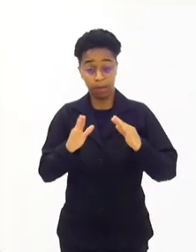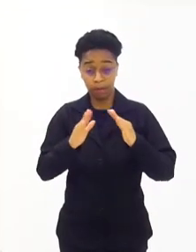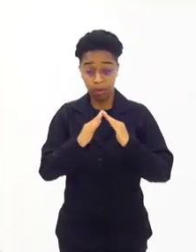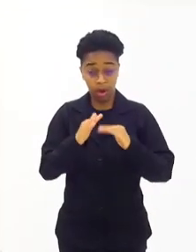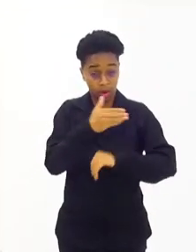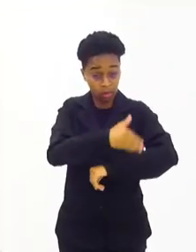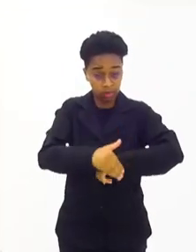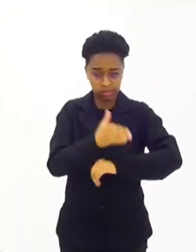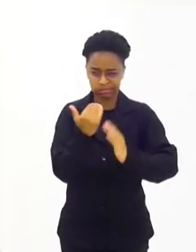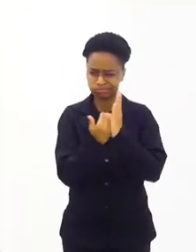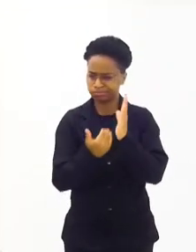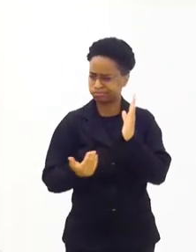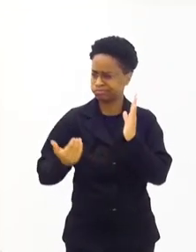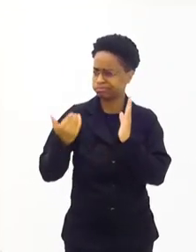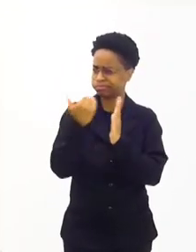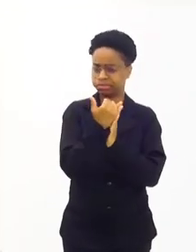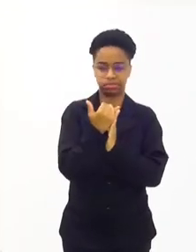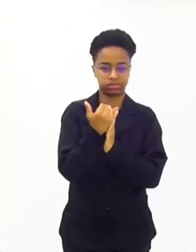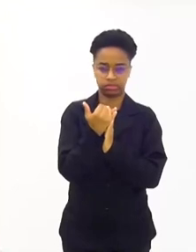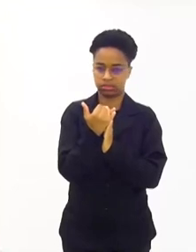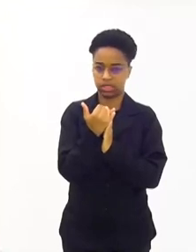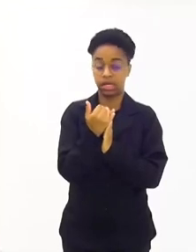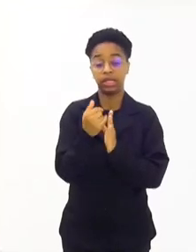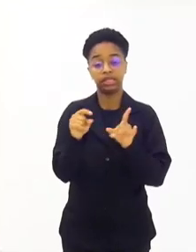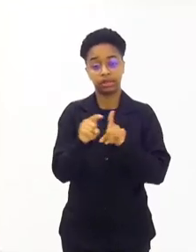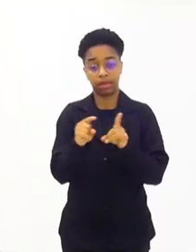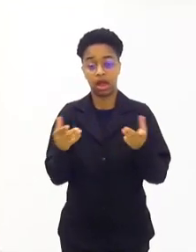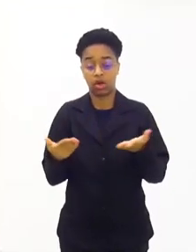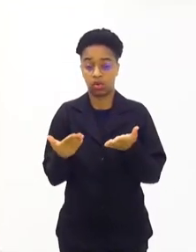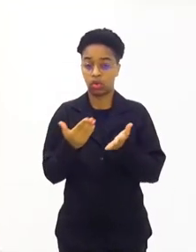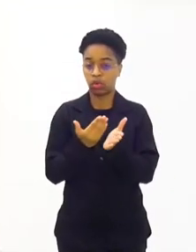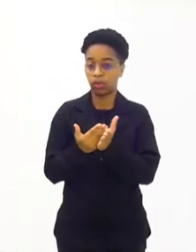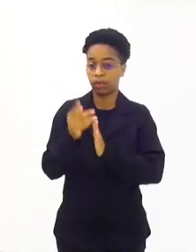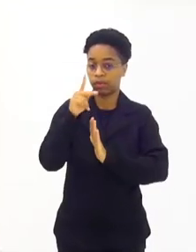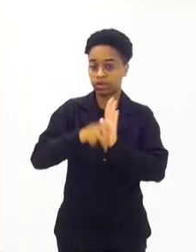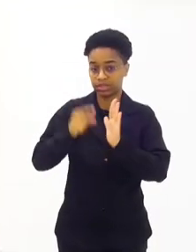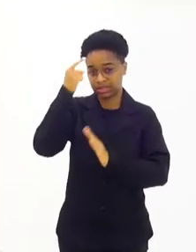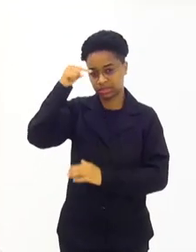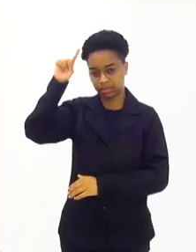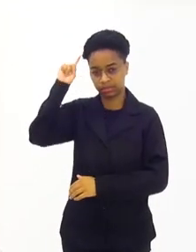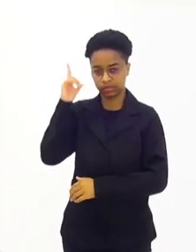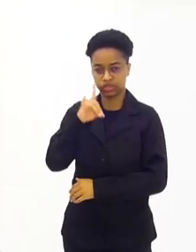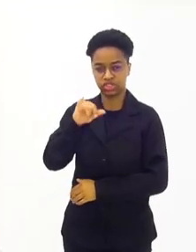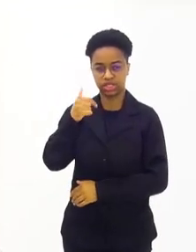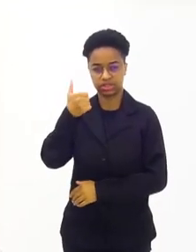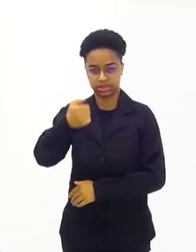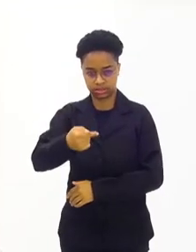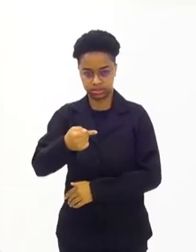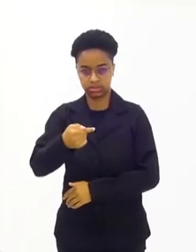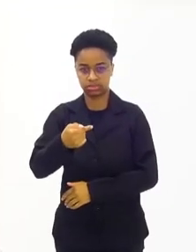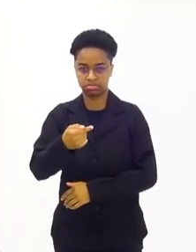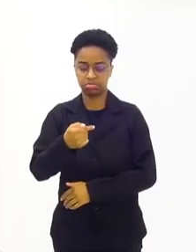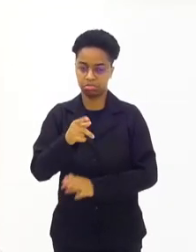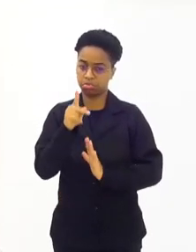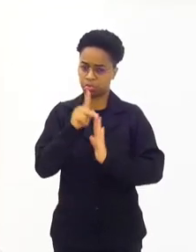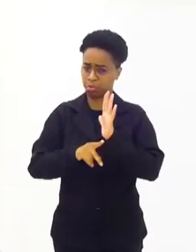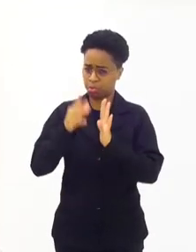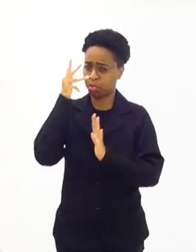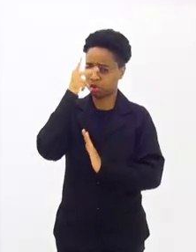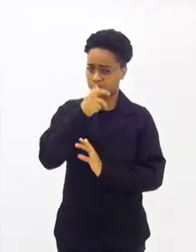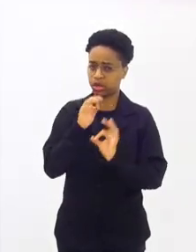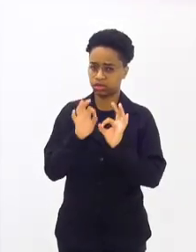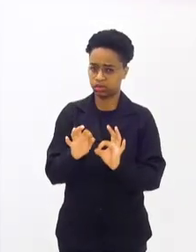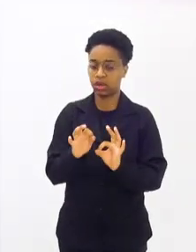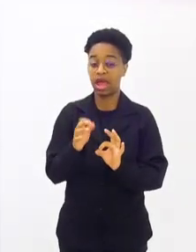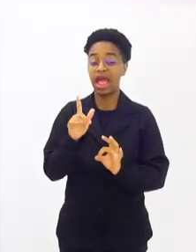Uma população de rua aumentou muito. Nós começamos agora um projeto, semana passada, dia 17, e foi